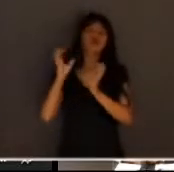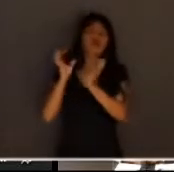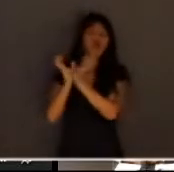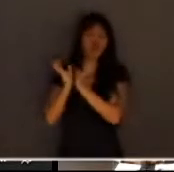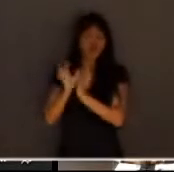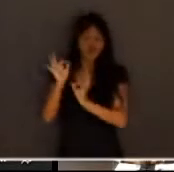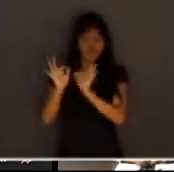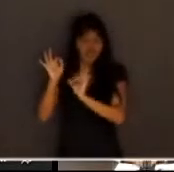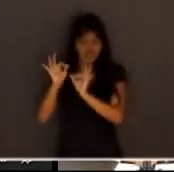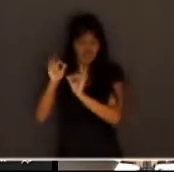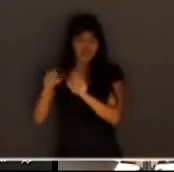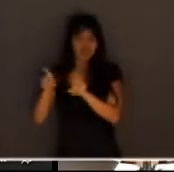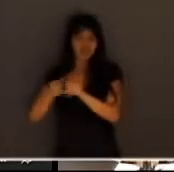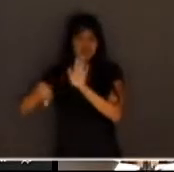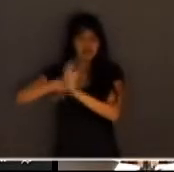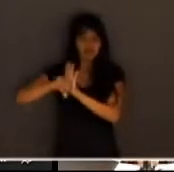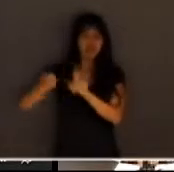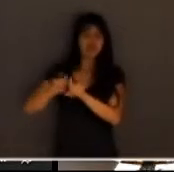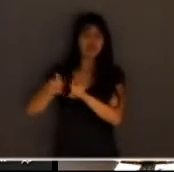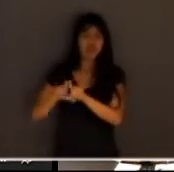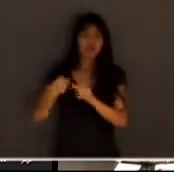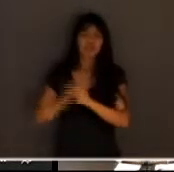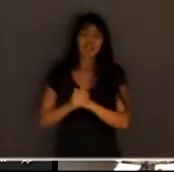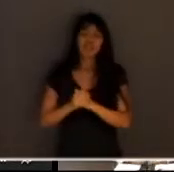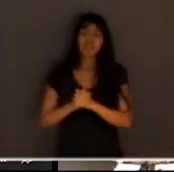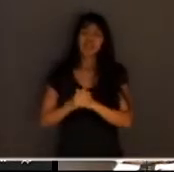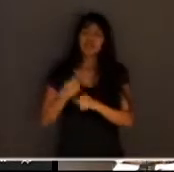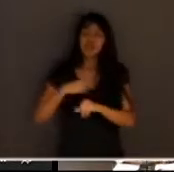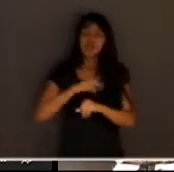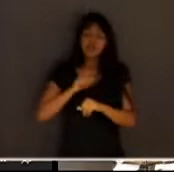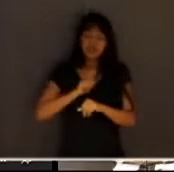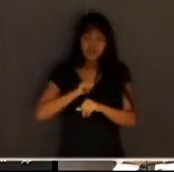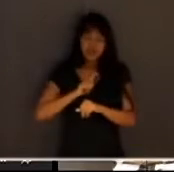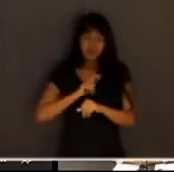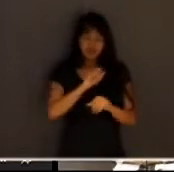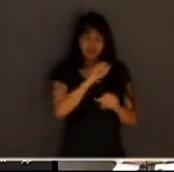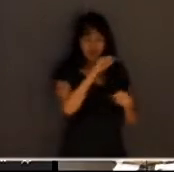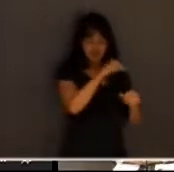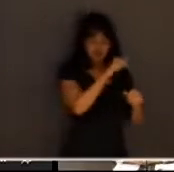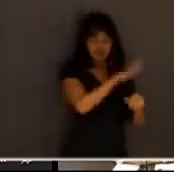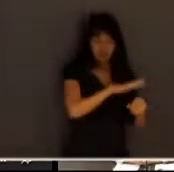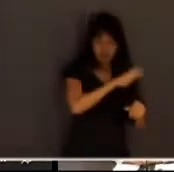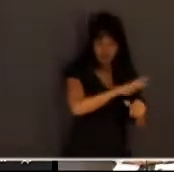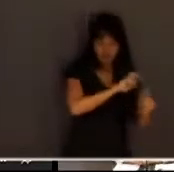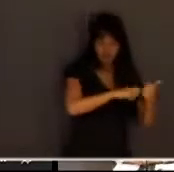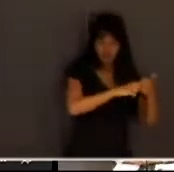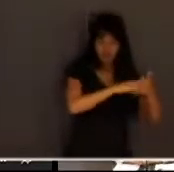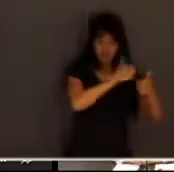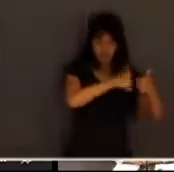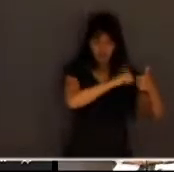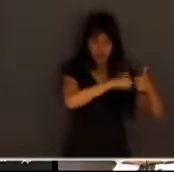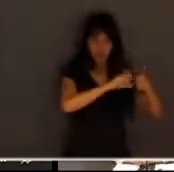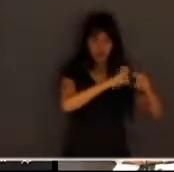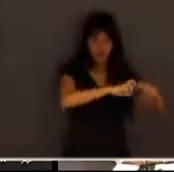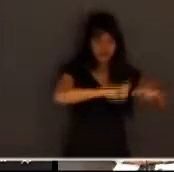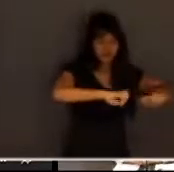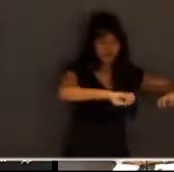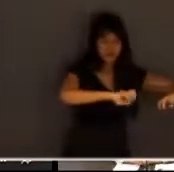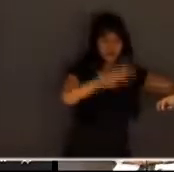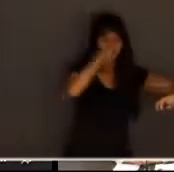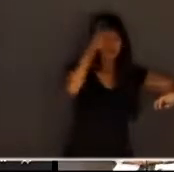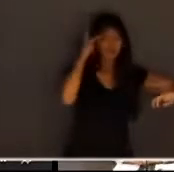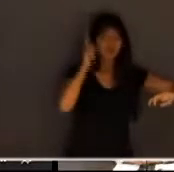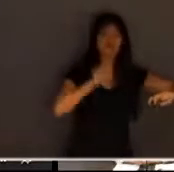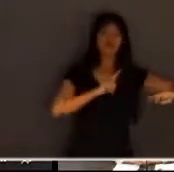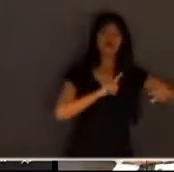grossos calibres que nós temos no tribunal do júri sentados pessoas que compõem facções